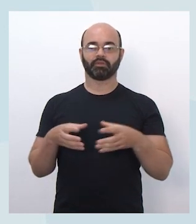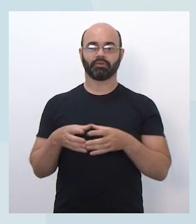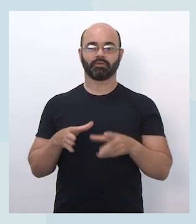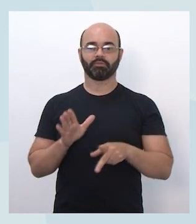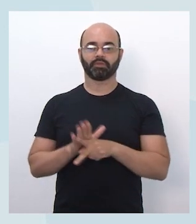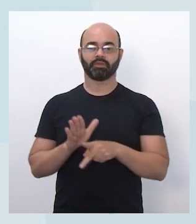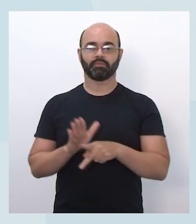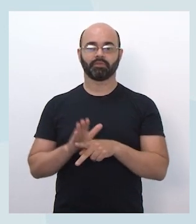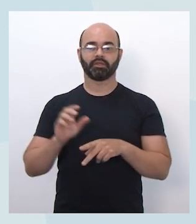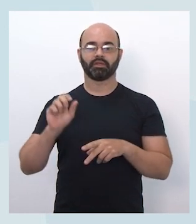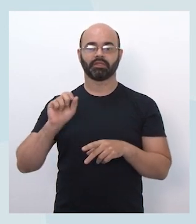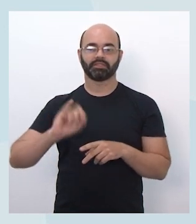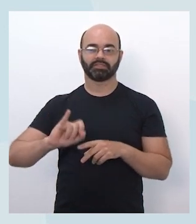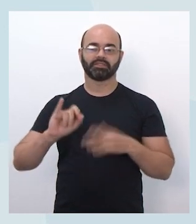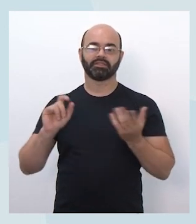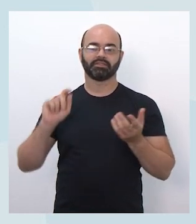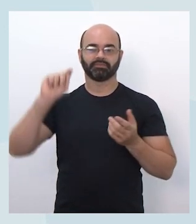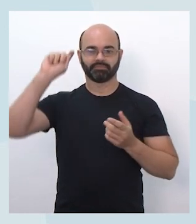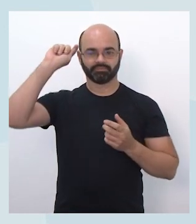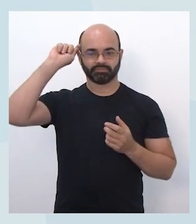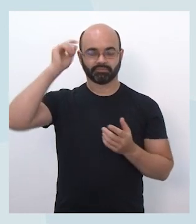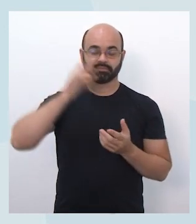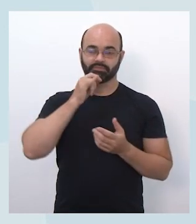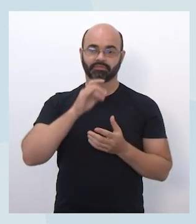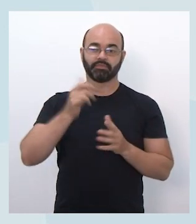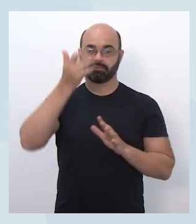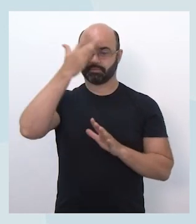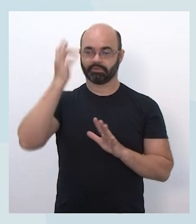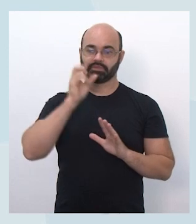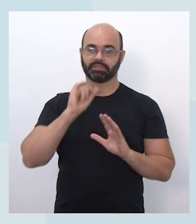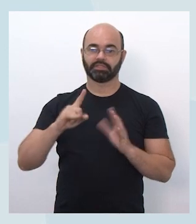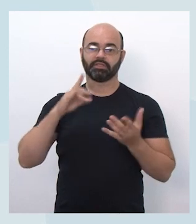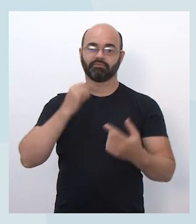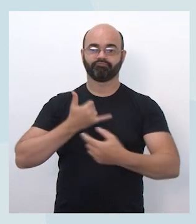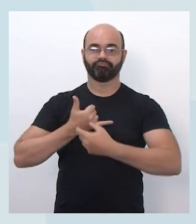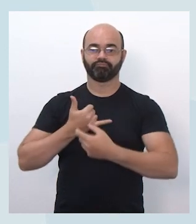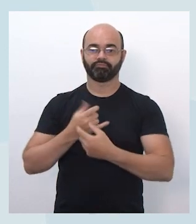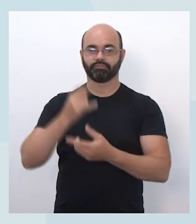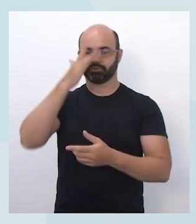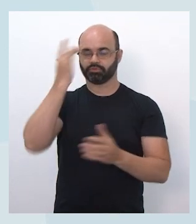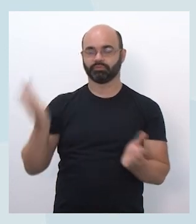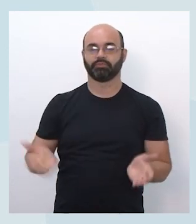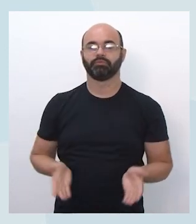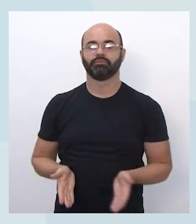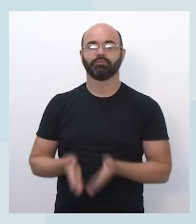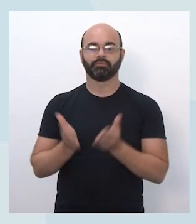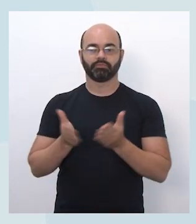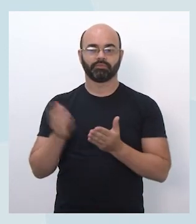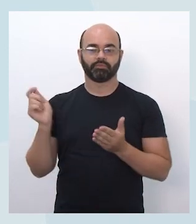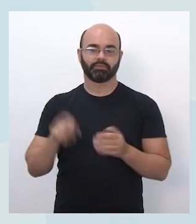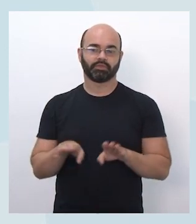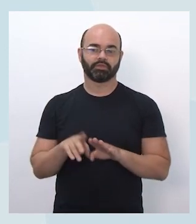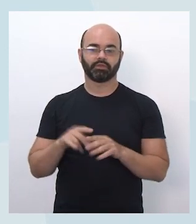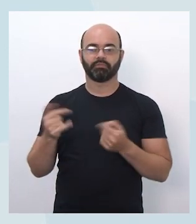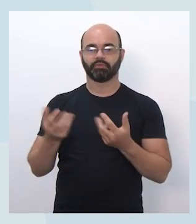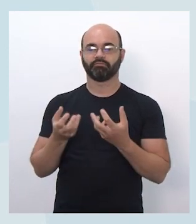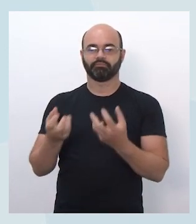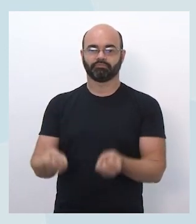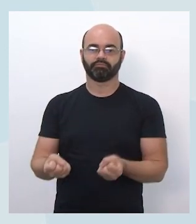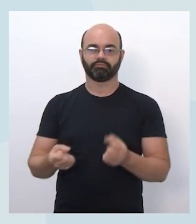em situação de pobreza ou extrema pobreza, e tenham um smartphone que eles possam utilizar para fazer as atividades propostas.